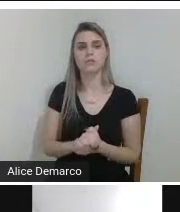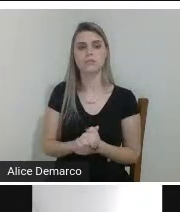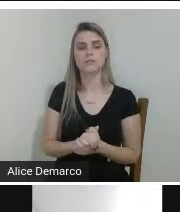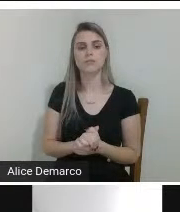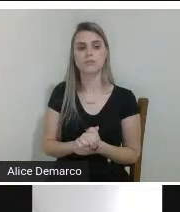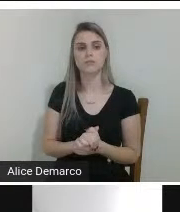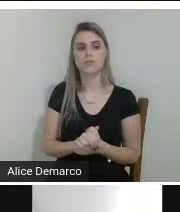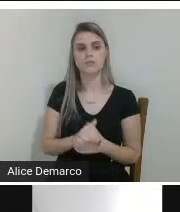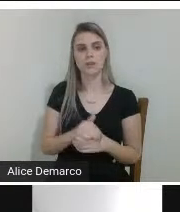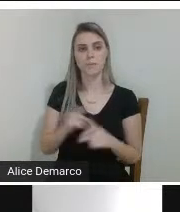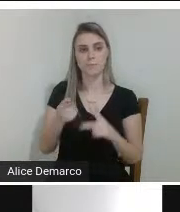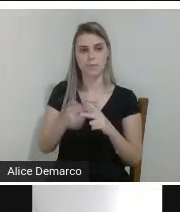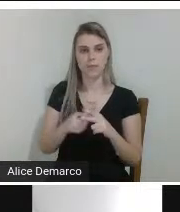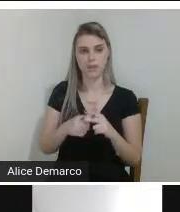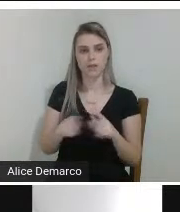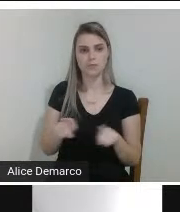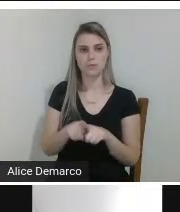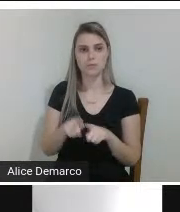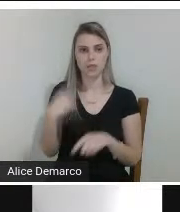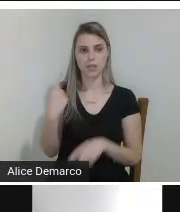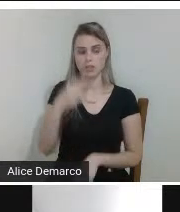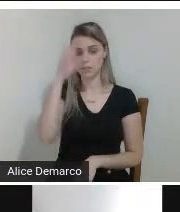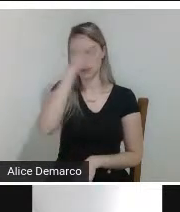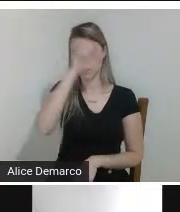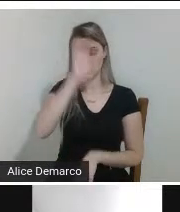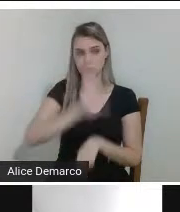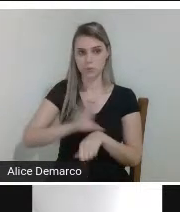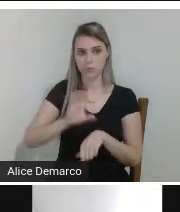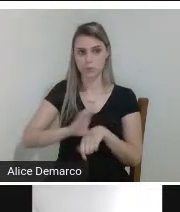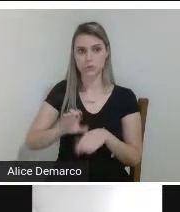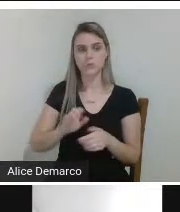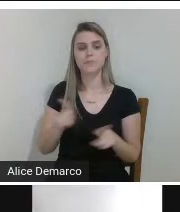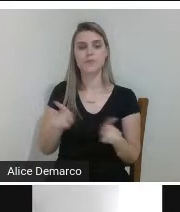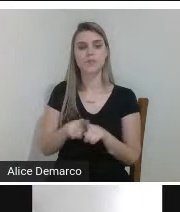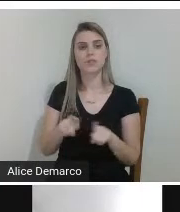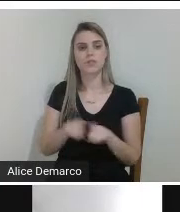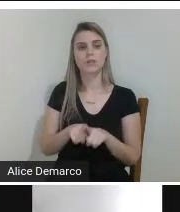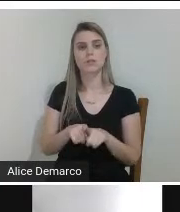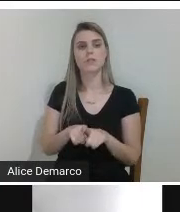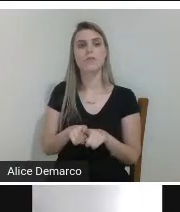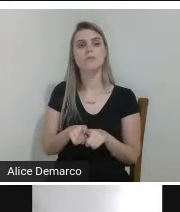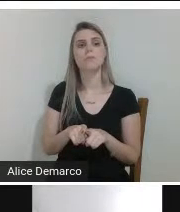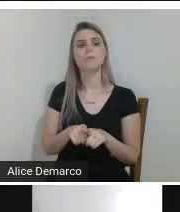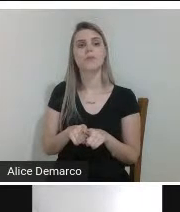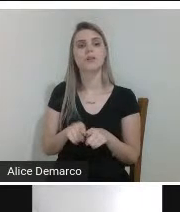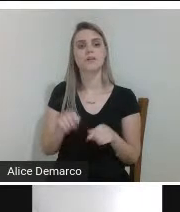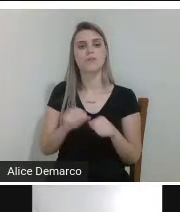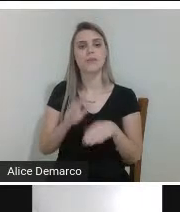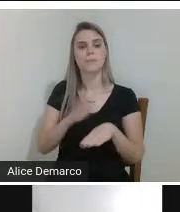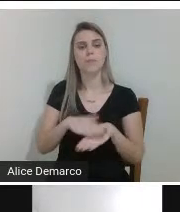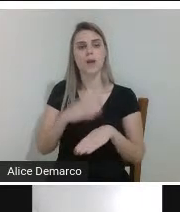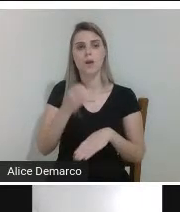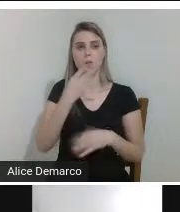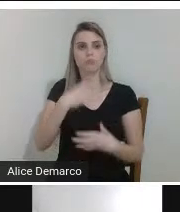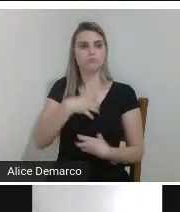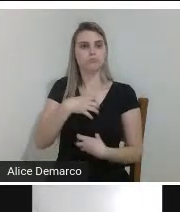mecânicos que a gente aprendeu durante o curso e também promover um maior conforto ao usuário